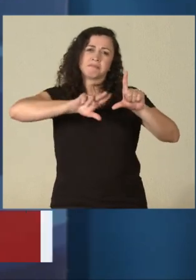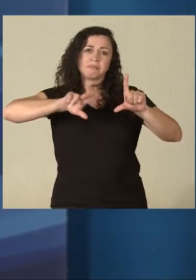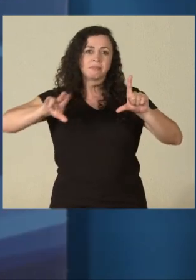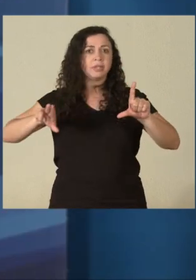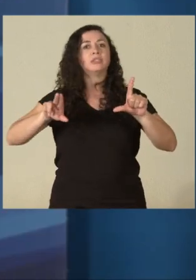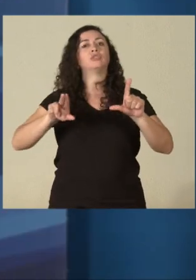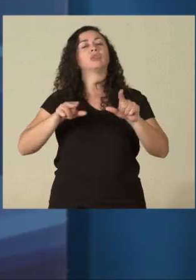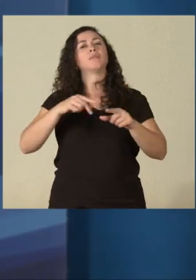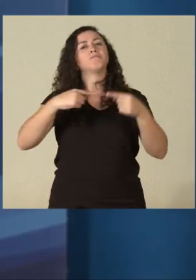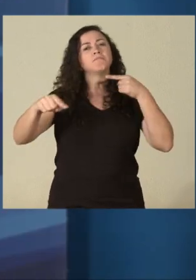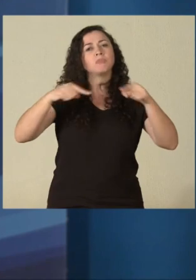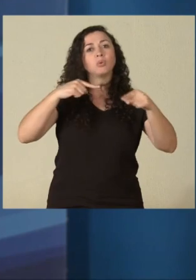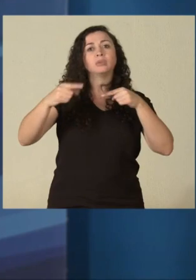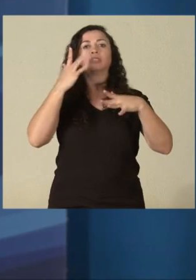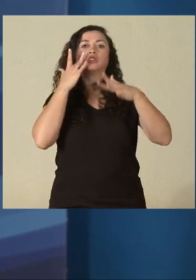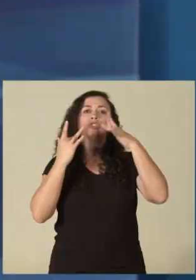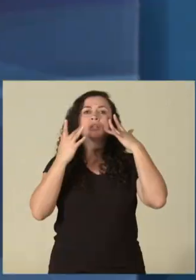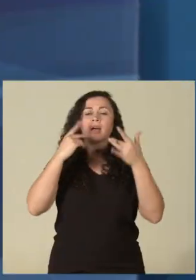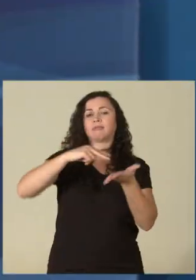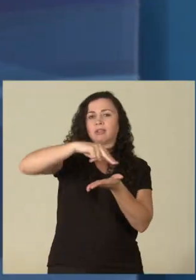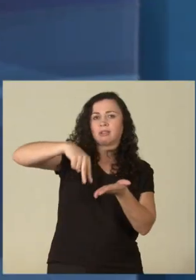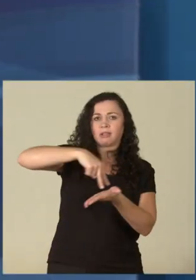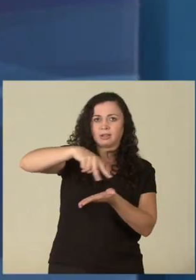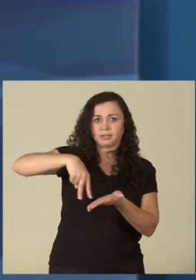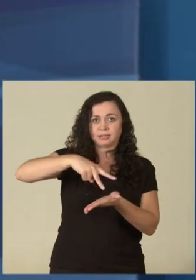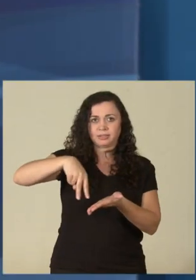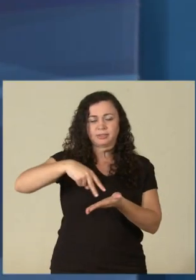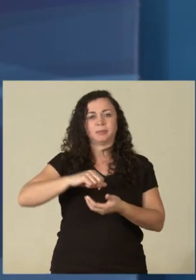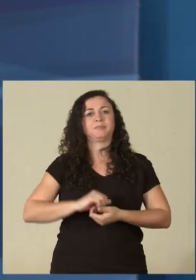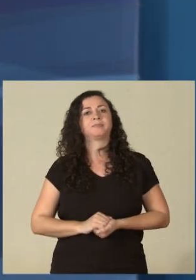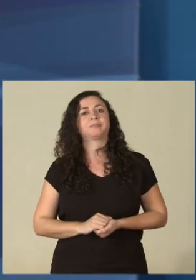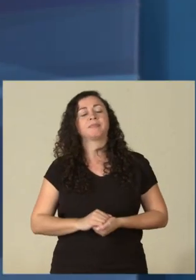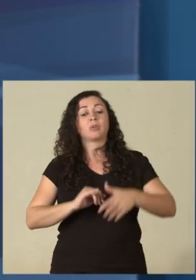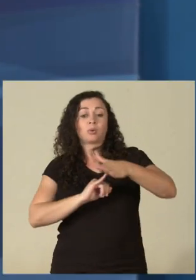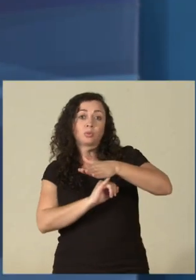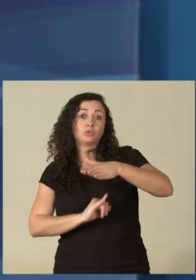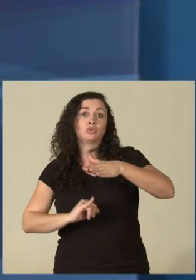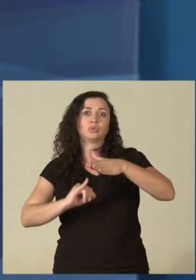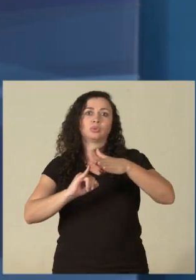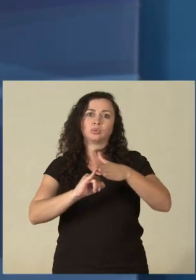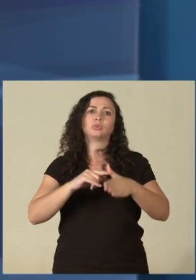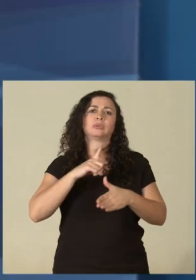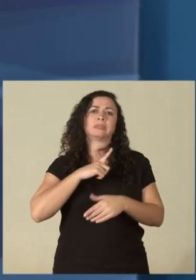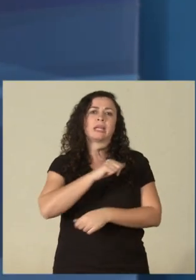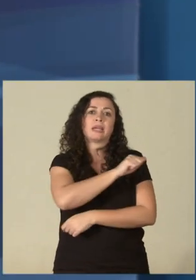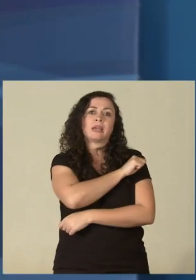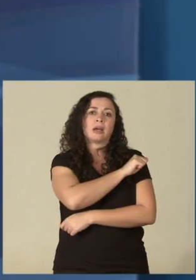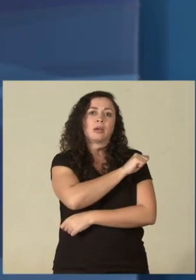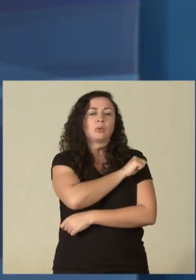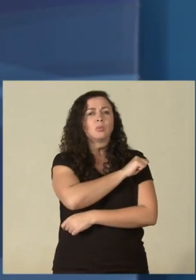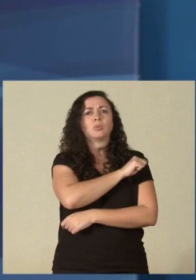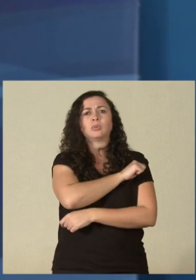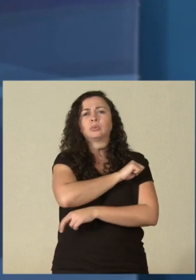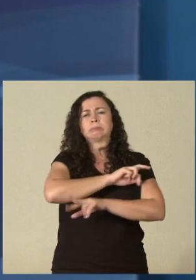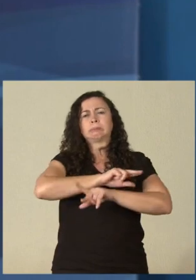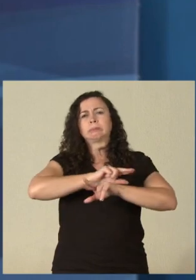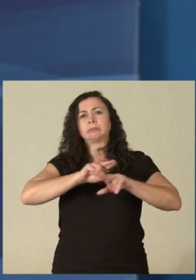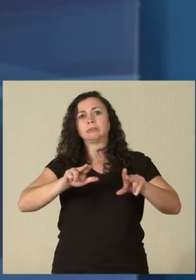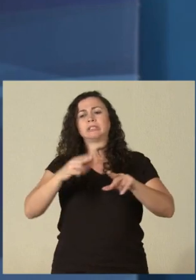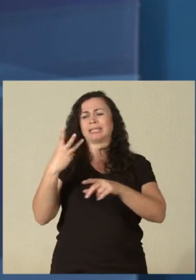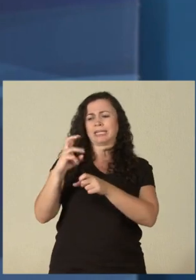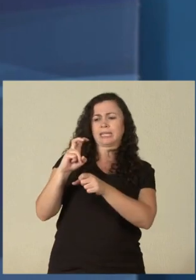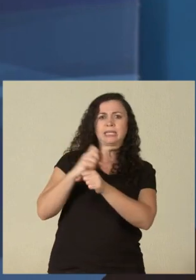música, teatro e dança. Ele é um instituto que tem abrigado ao longo de sua história de